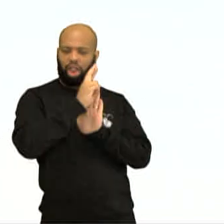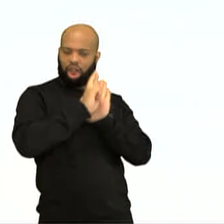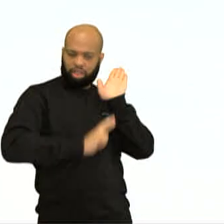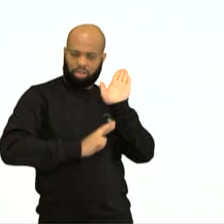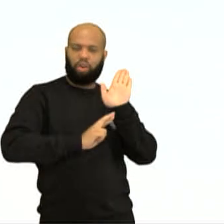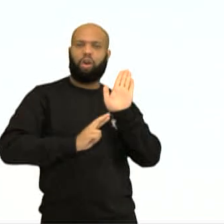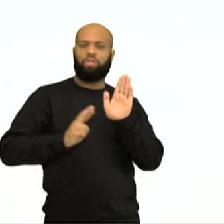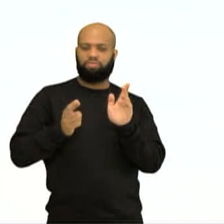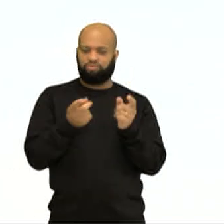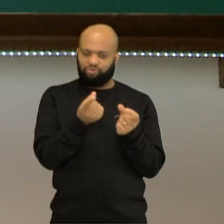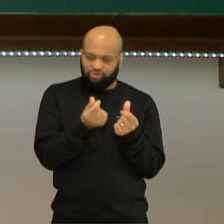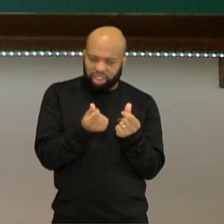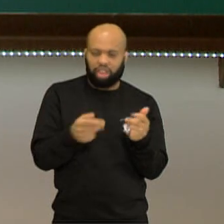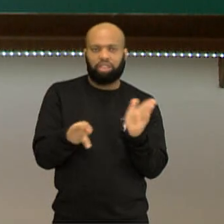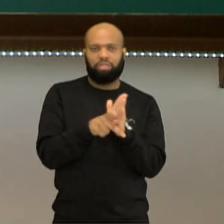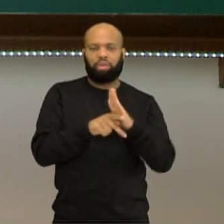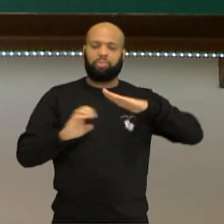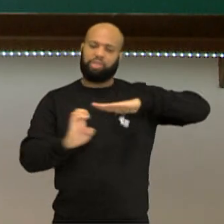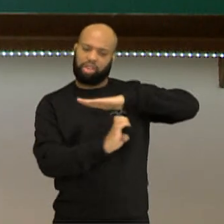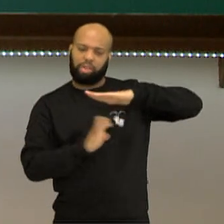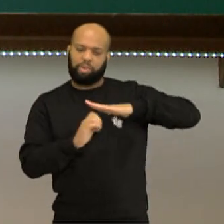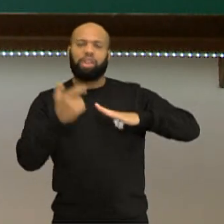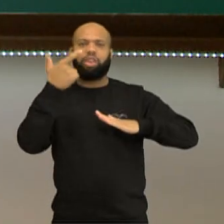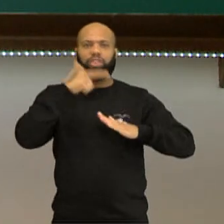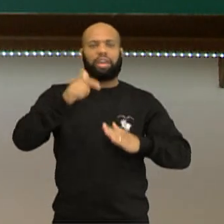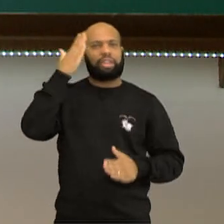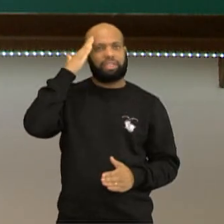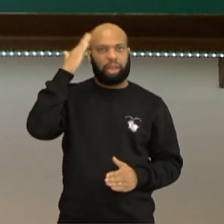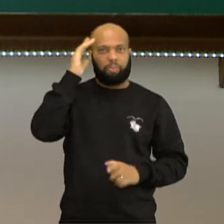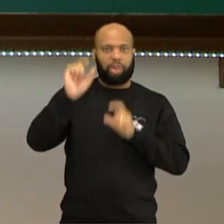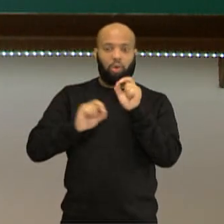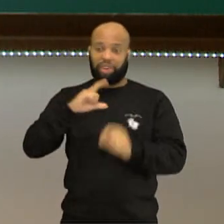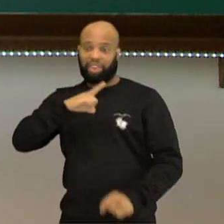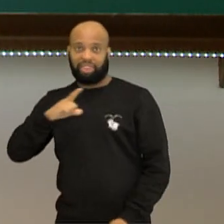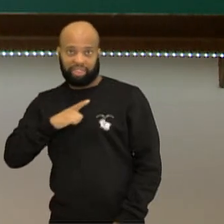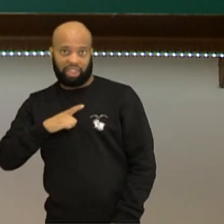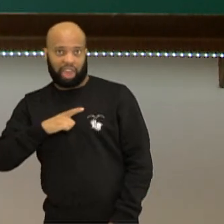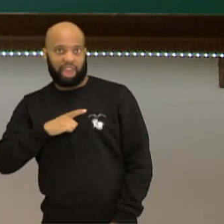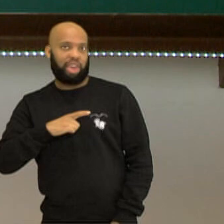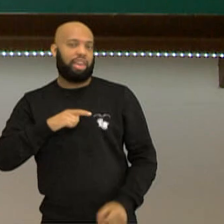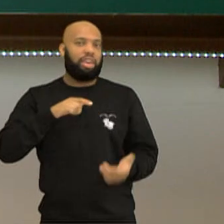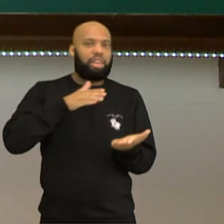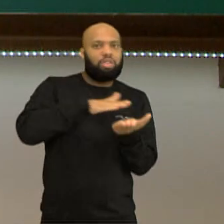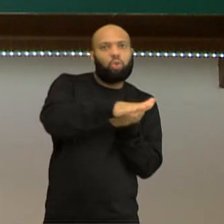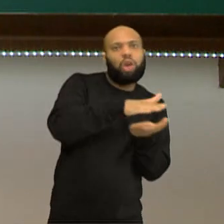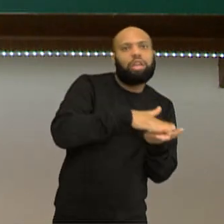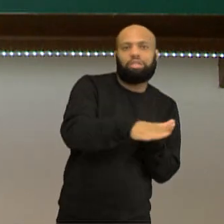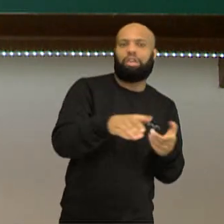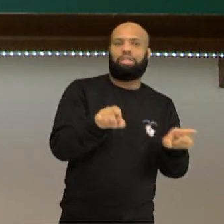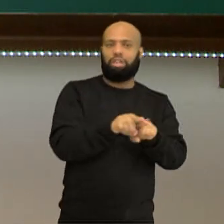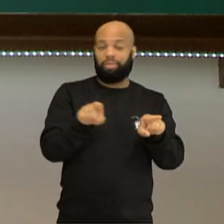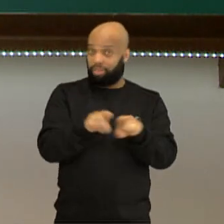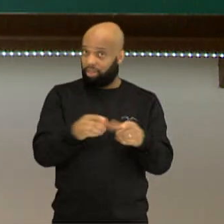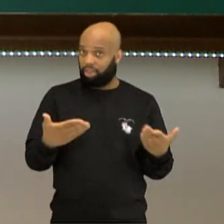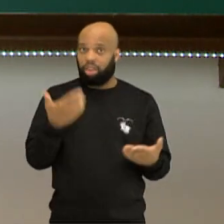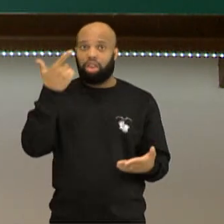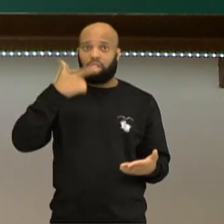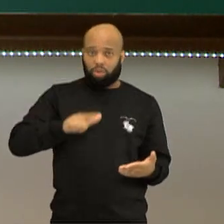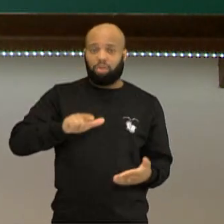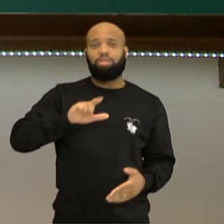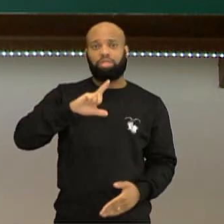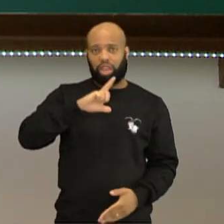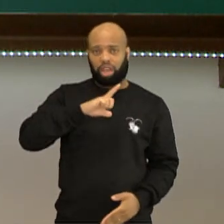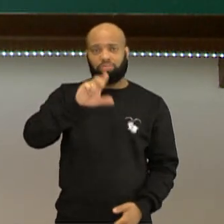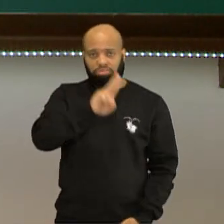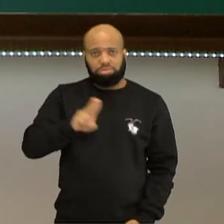uma empresa, a gente consegue sintetizar a relação receita, custo, né? Então, nesses casos aí, a gente consegue sim, em muitos